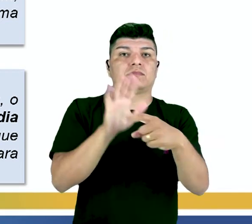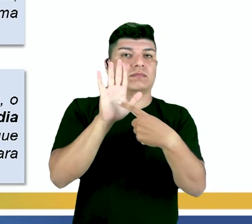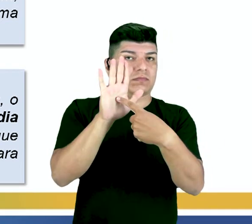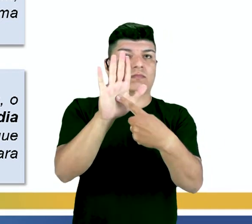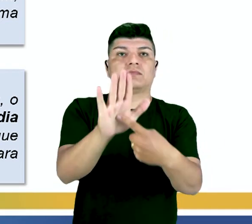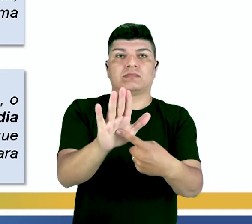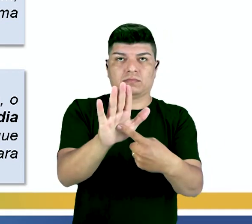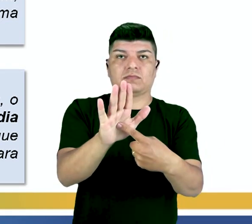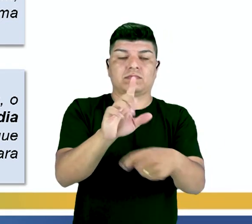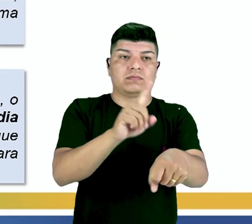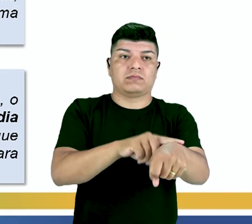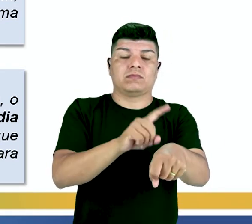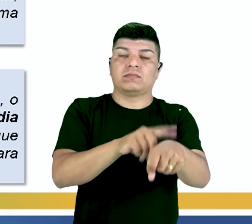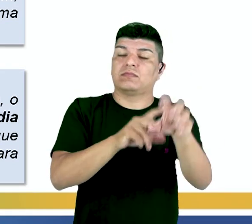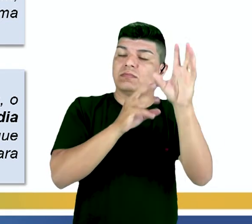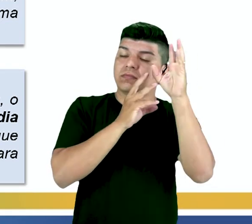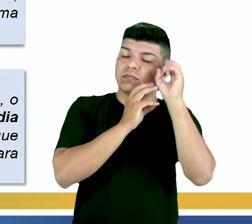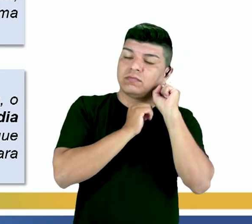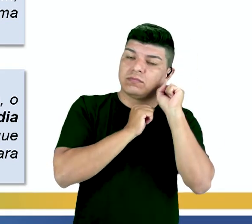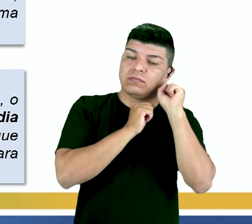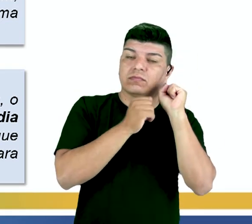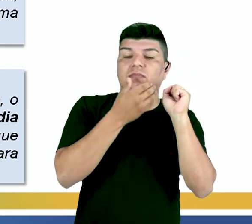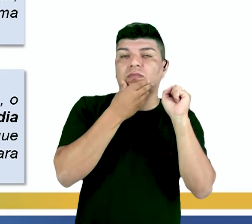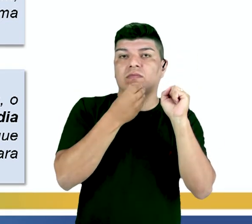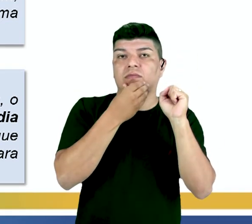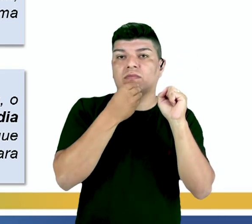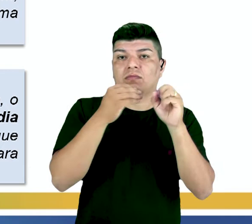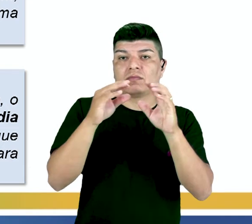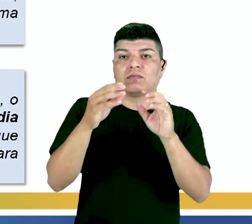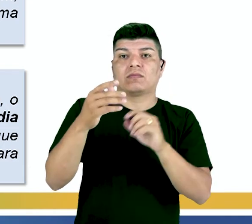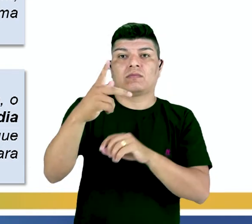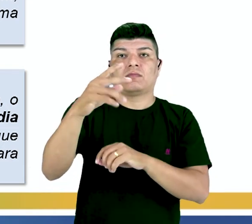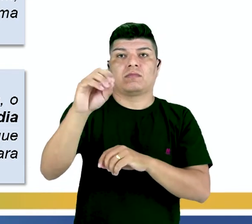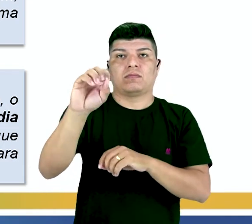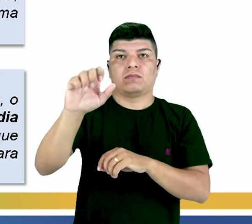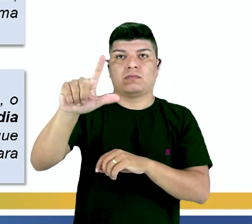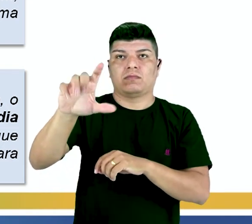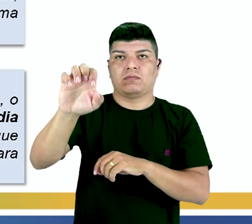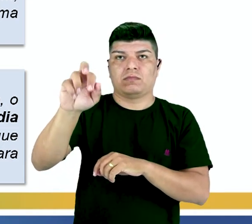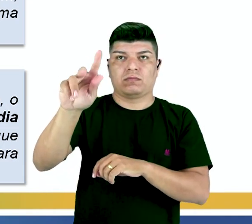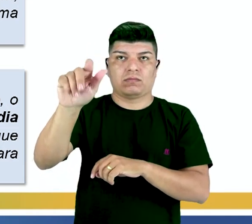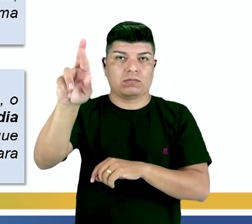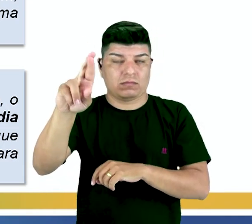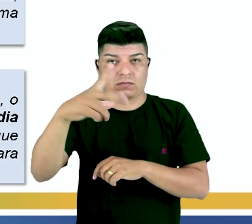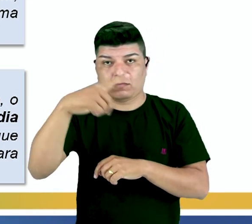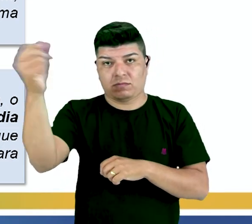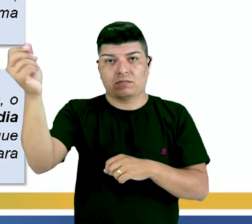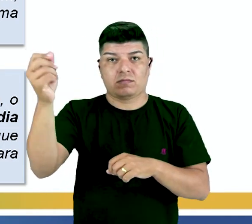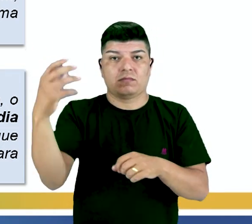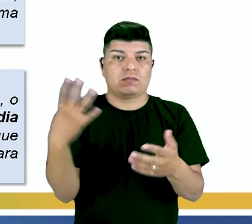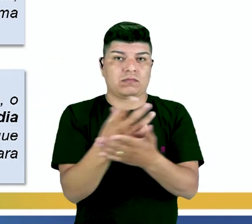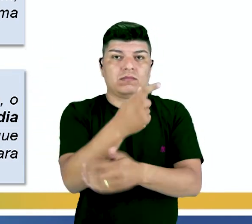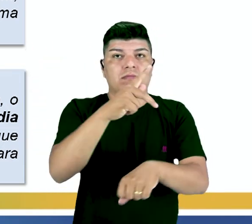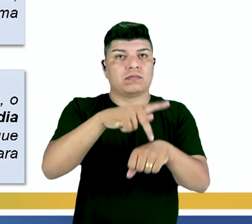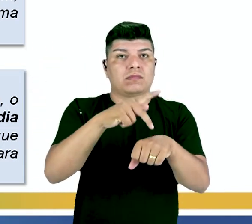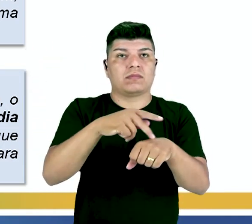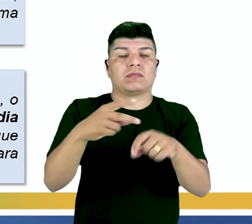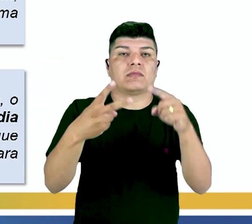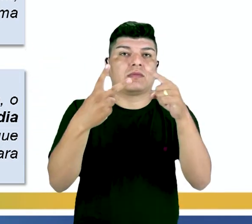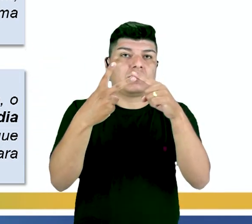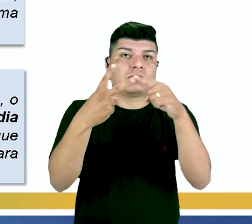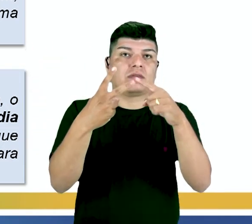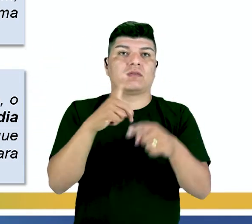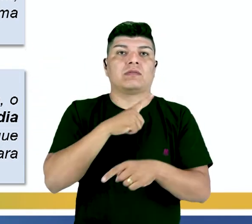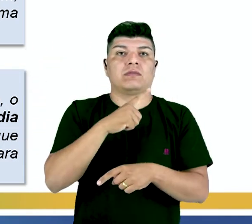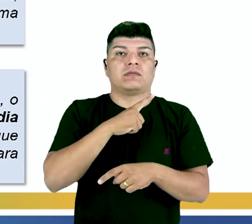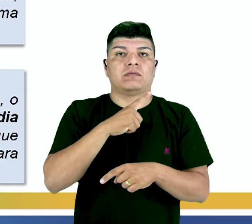que eles estavam dormindo, o pequeno polegar, ele se ausentou, ele se retirou para pegar as pedrinhas. No segundo trecho, nós temos também, novamente,